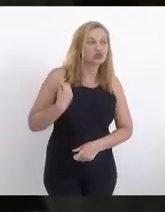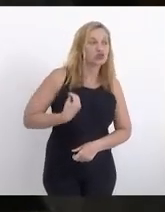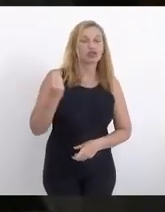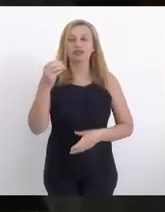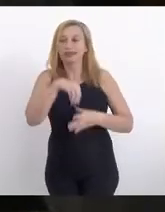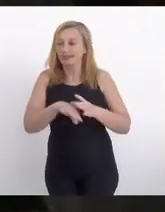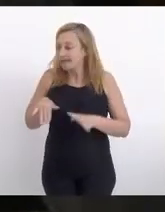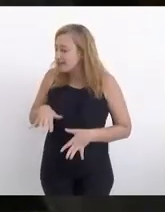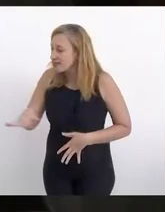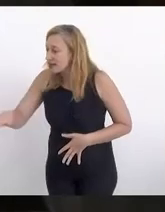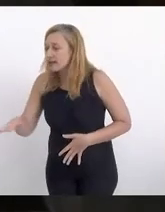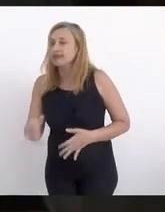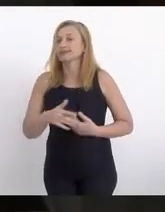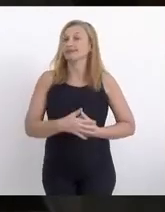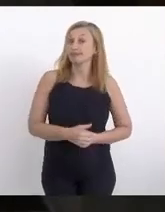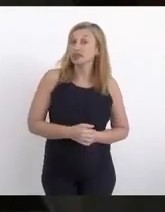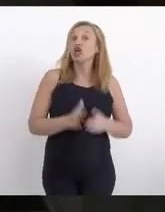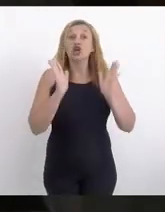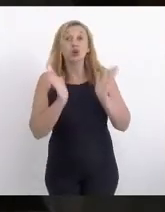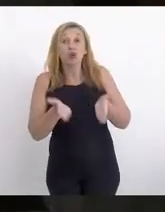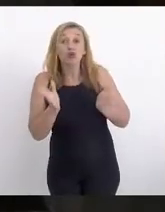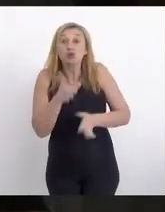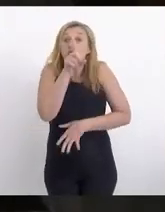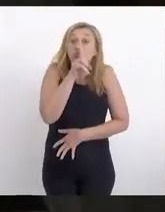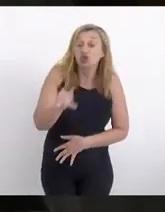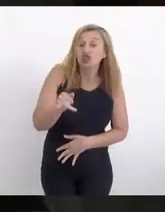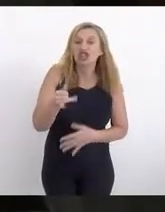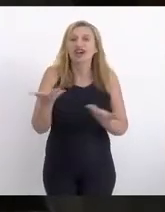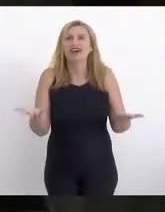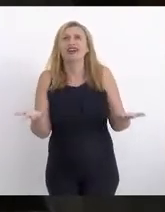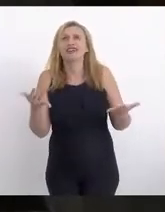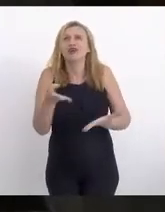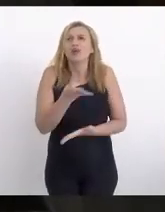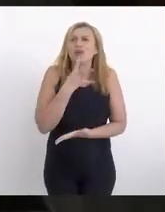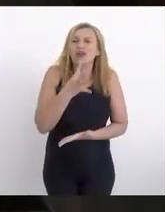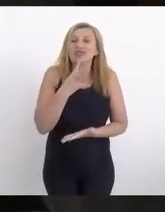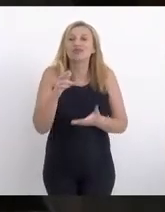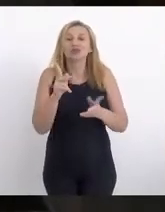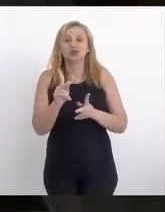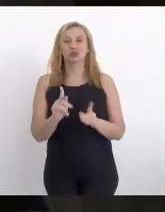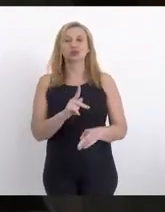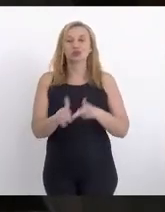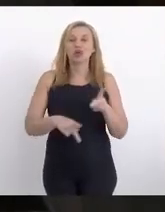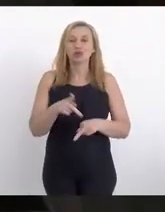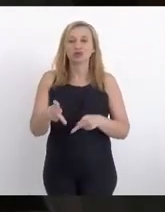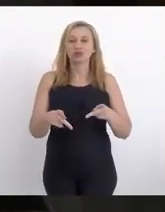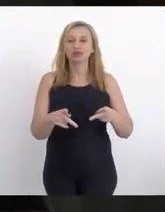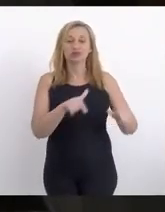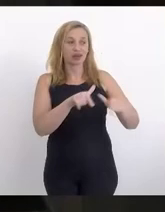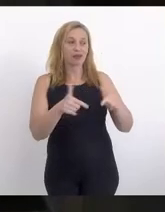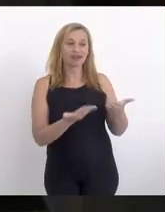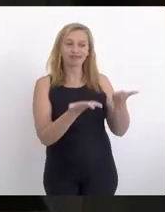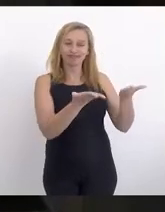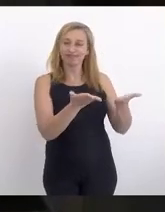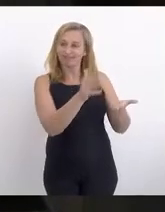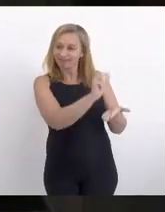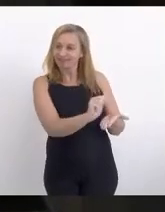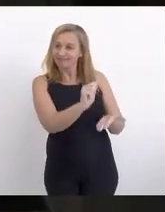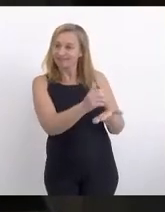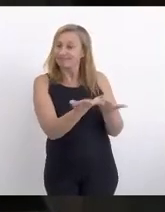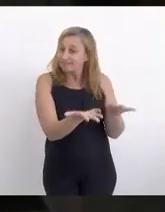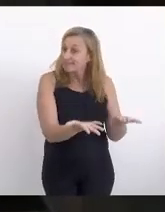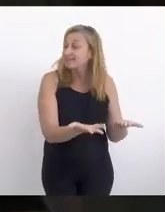favelas, nas periferias, e hoje foi um dia de reconhecimento público do trabalho desses coletivos, dessas entidades, desses